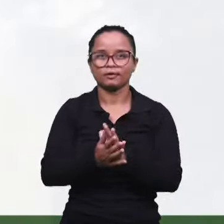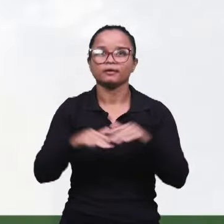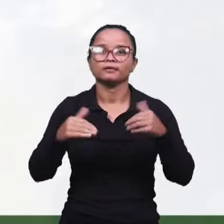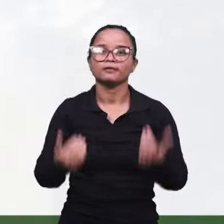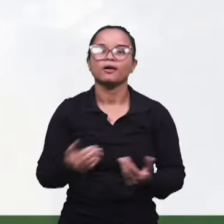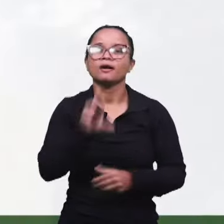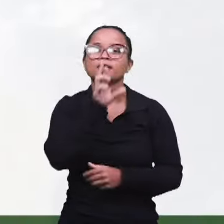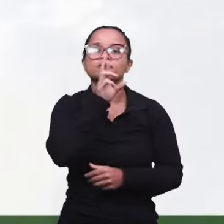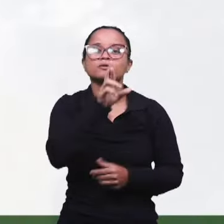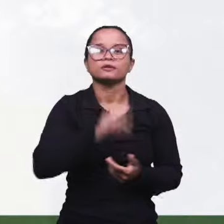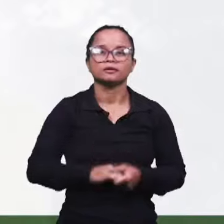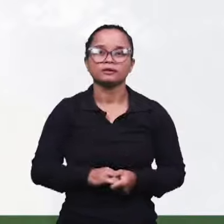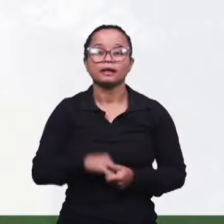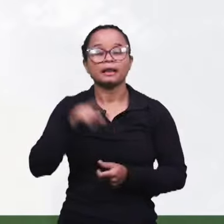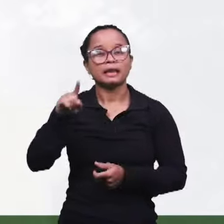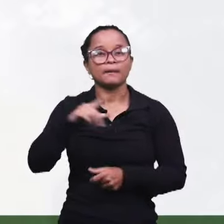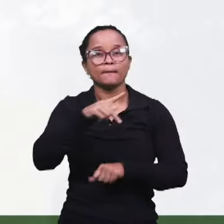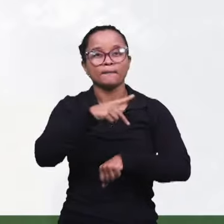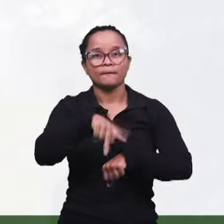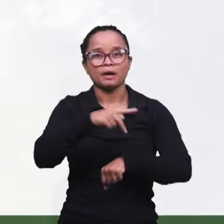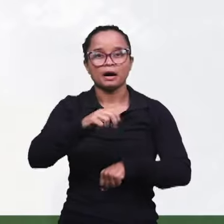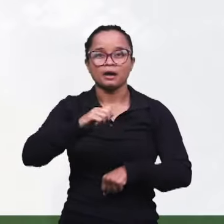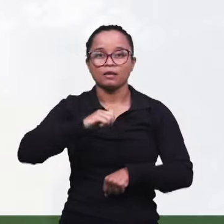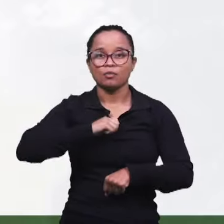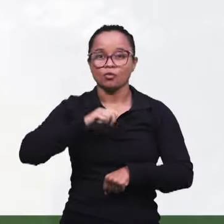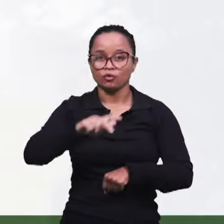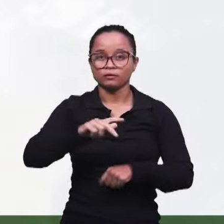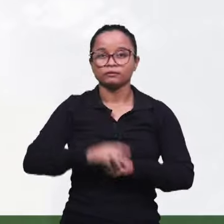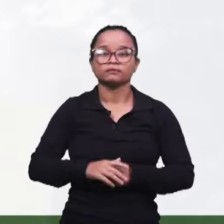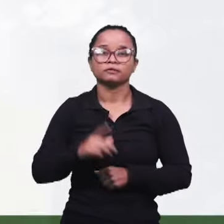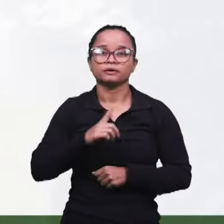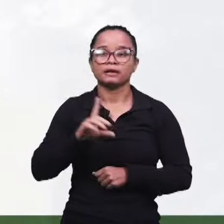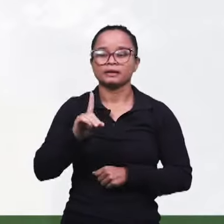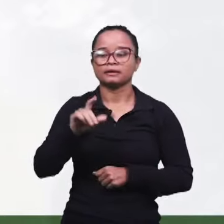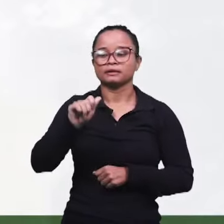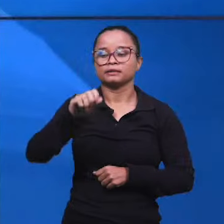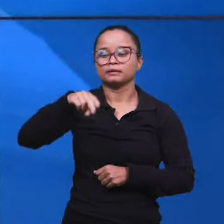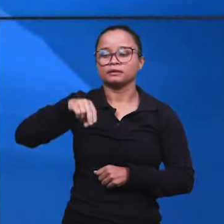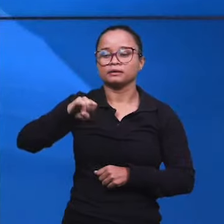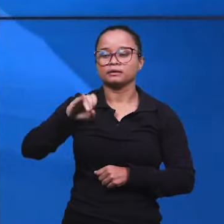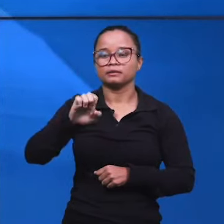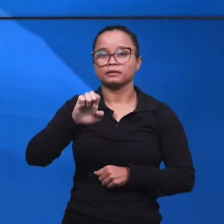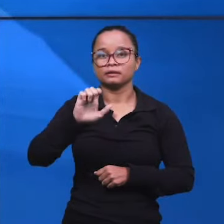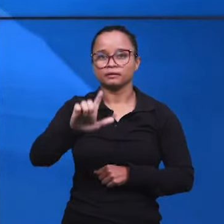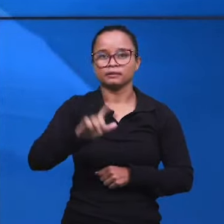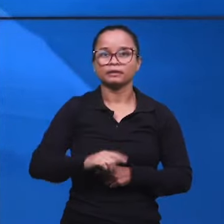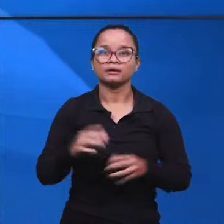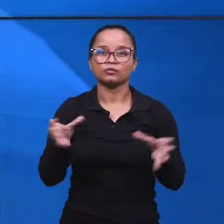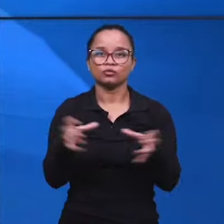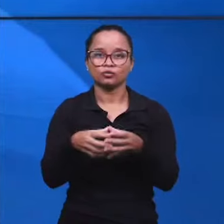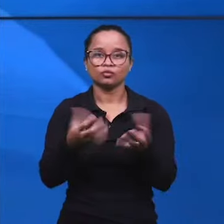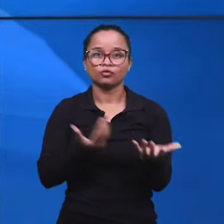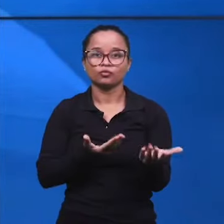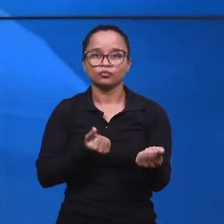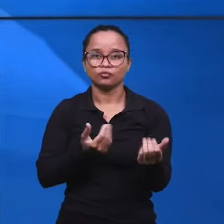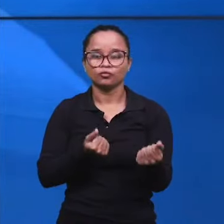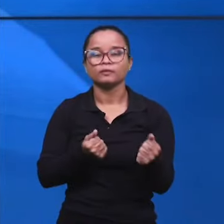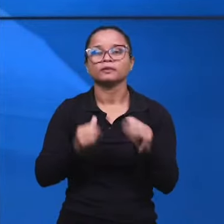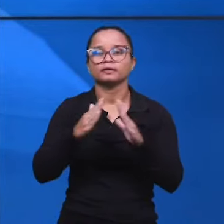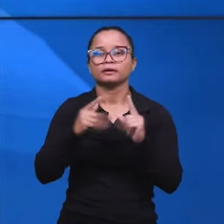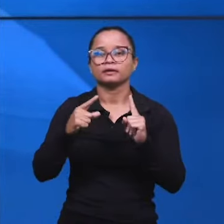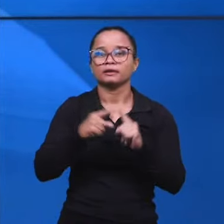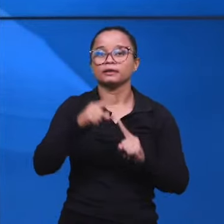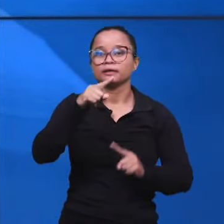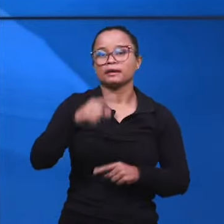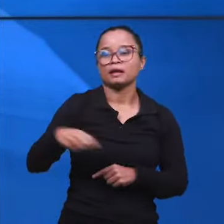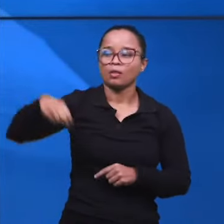resposta vem de lado, e Portugal, e quem vai nos responder é o Daniel Costa, que ele é do grupo de jovens da nossa igreja, lá em Braga,